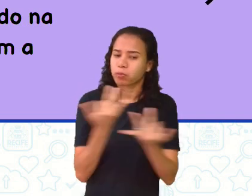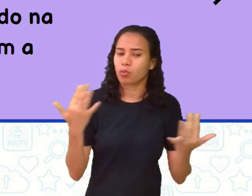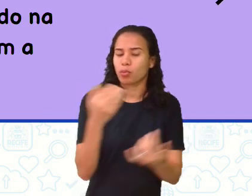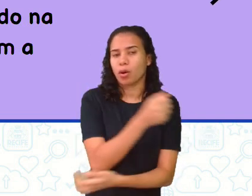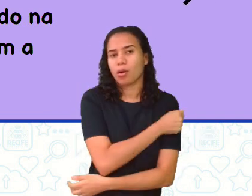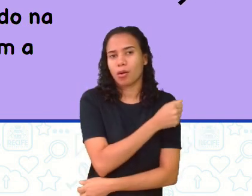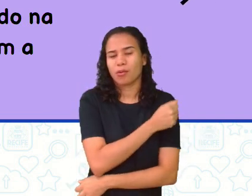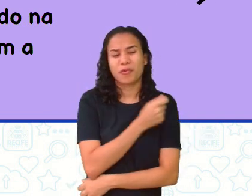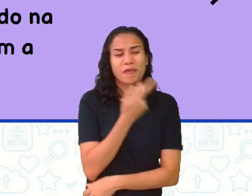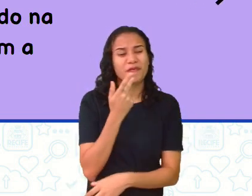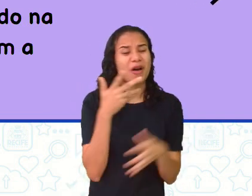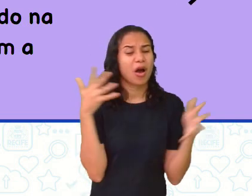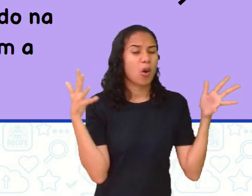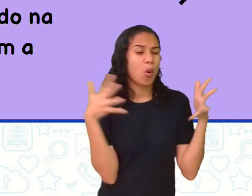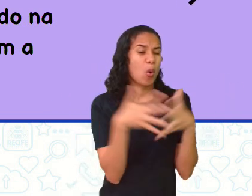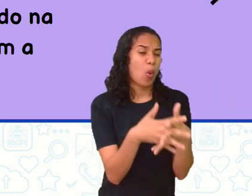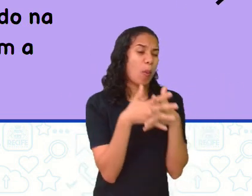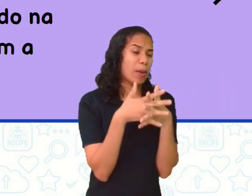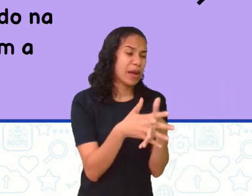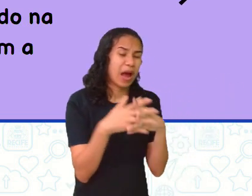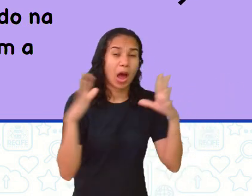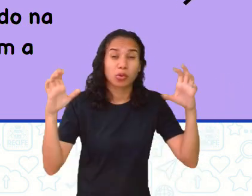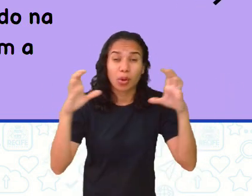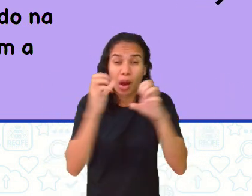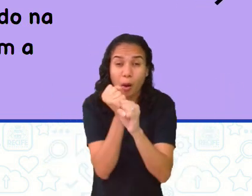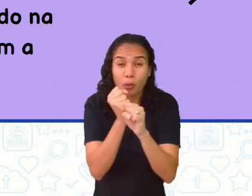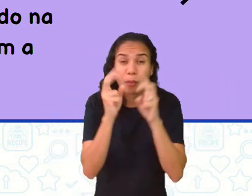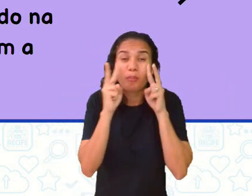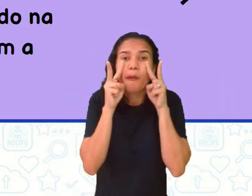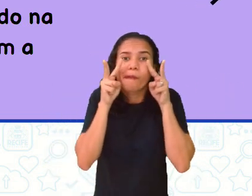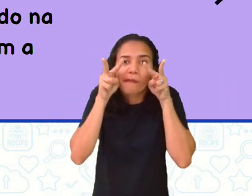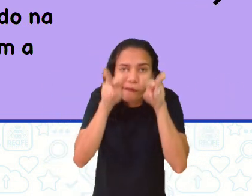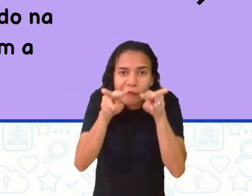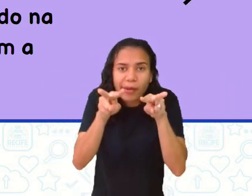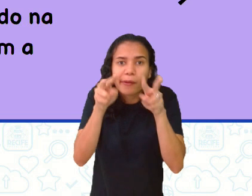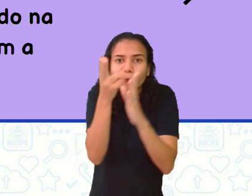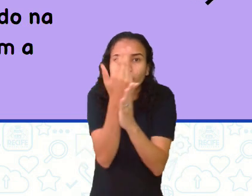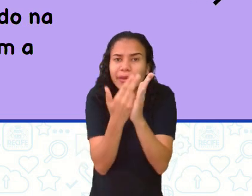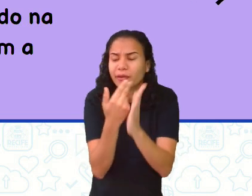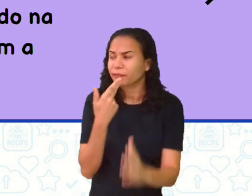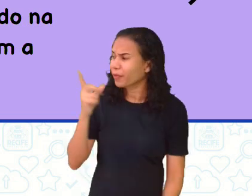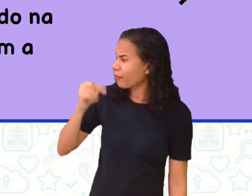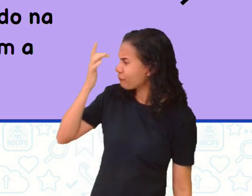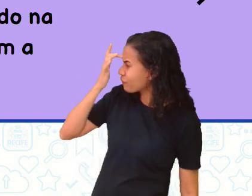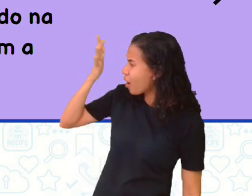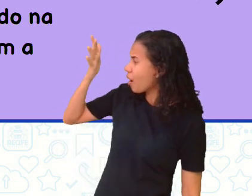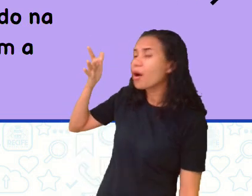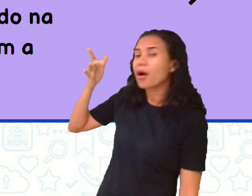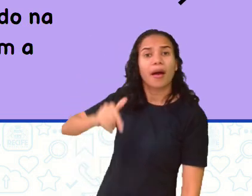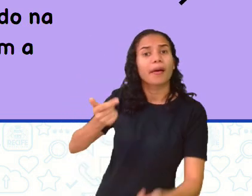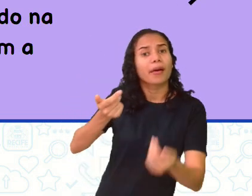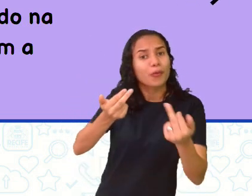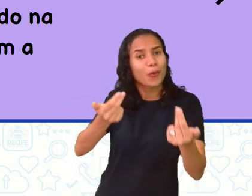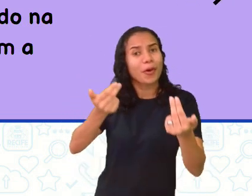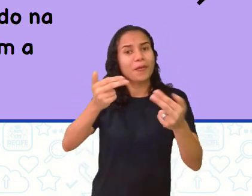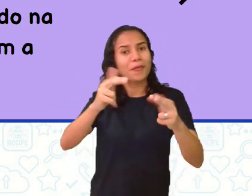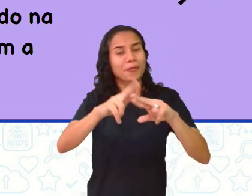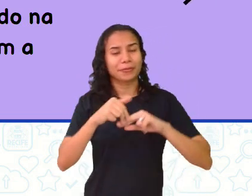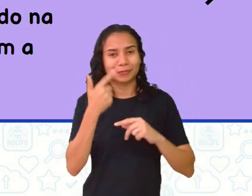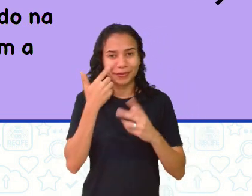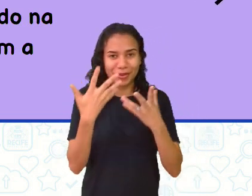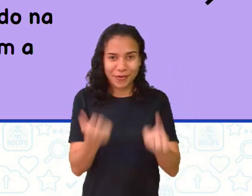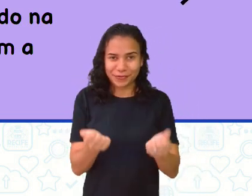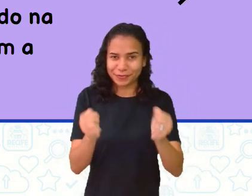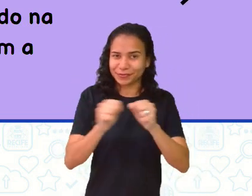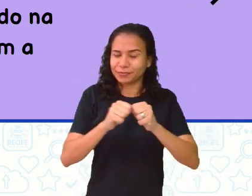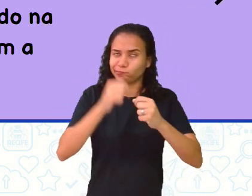acham complicado a conta. Quando vê no visual, Ah, isso é fácil. Pois é, mas é a mesma coisa. Então, vamos